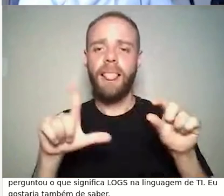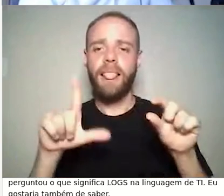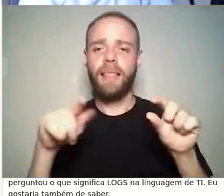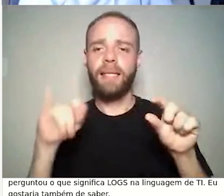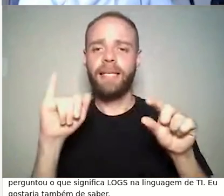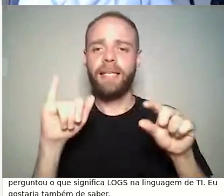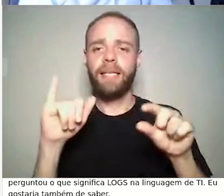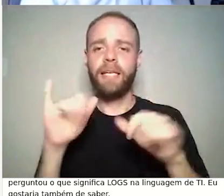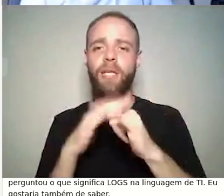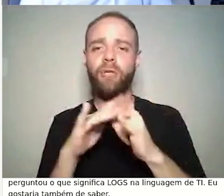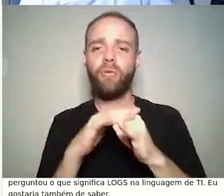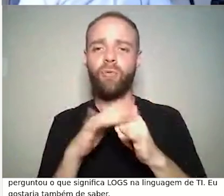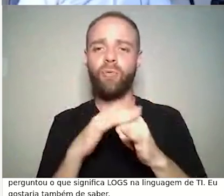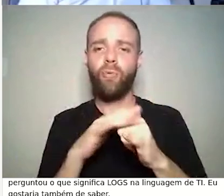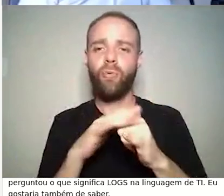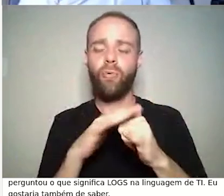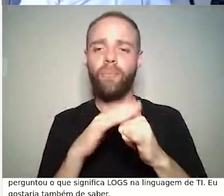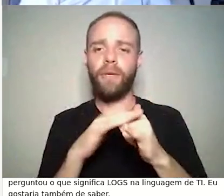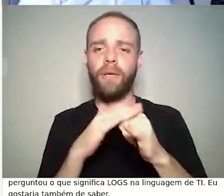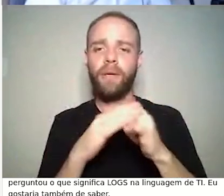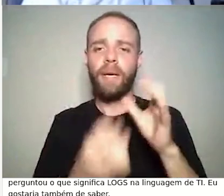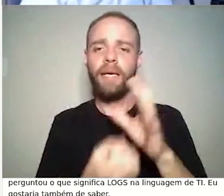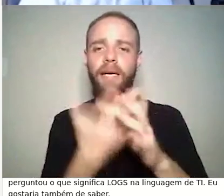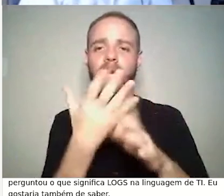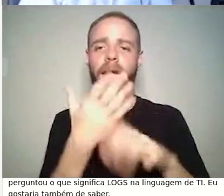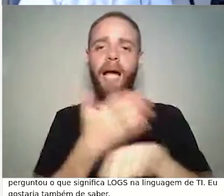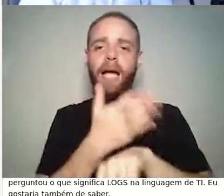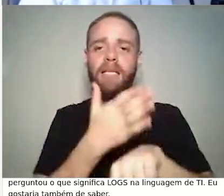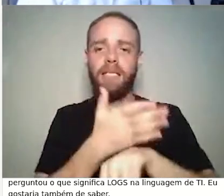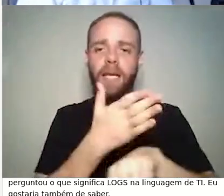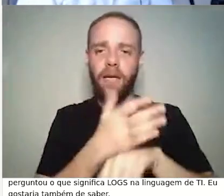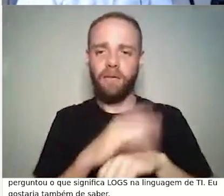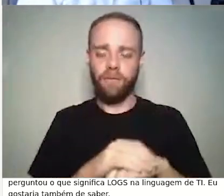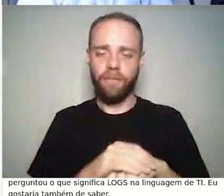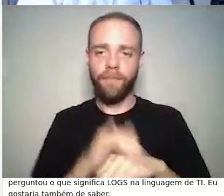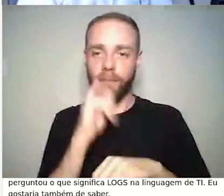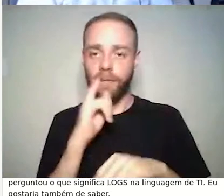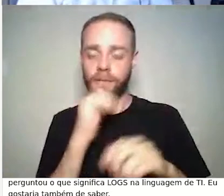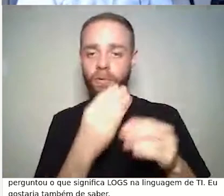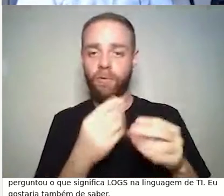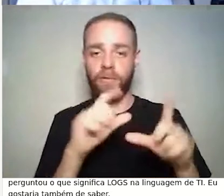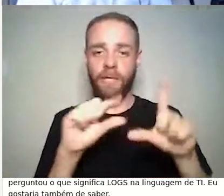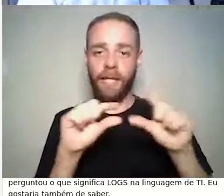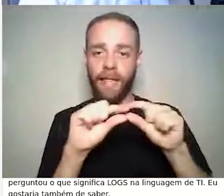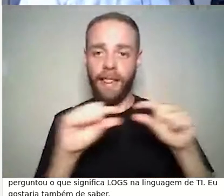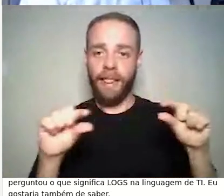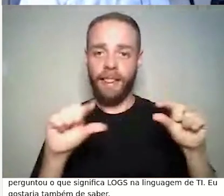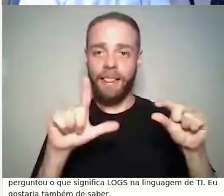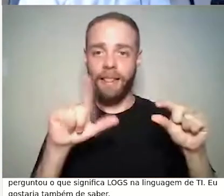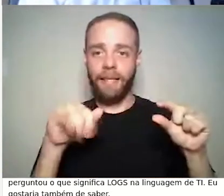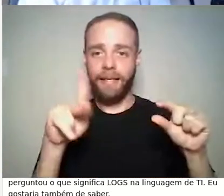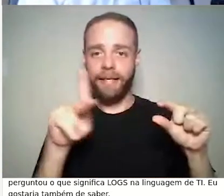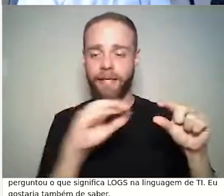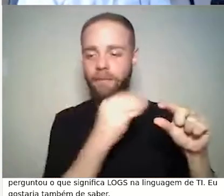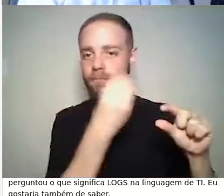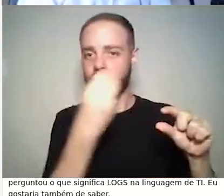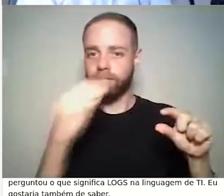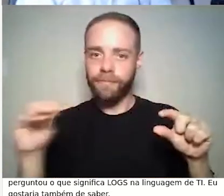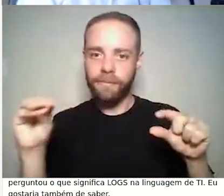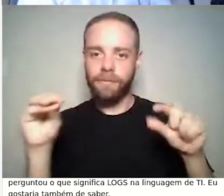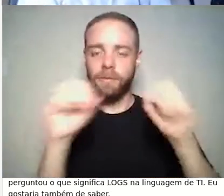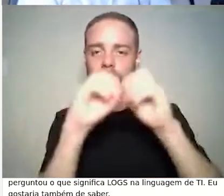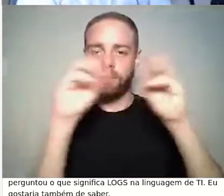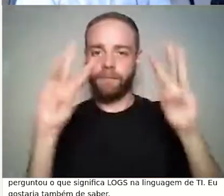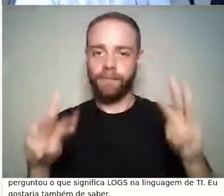acesso do aluno? Quando você insere um link na plataforma, automaticamente ele vai captar se o aluno